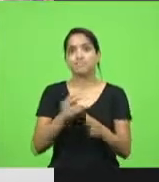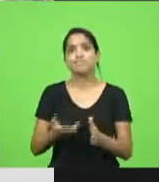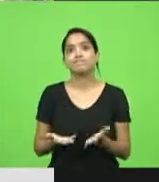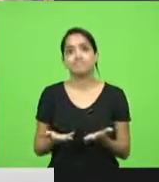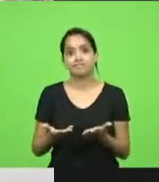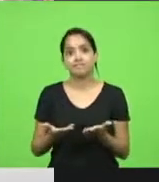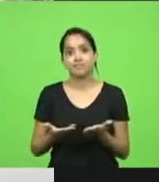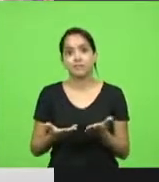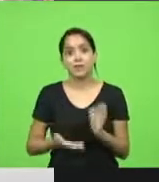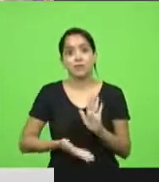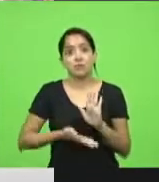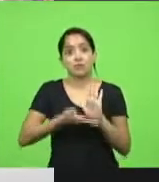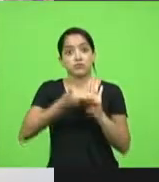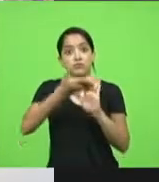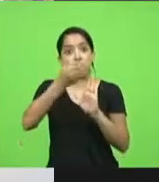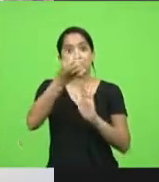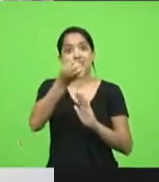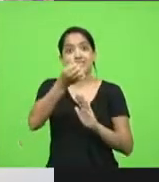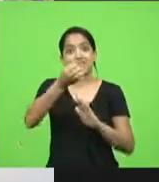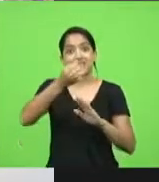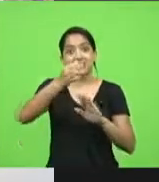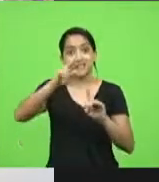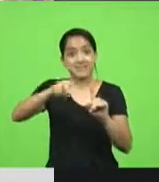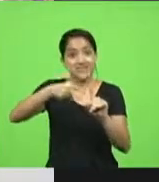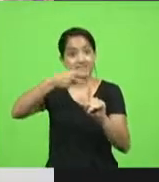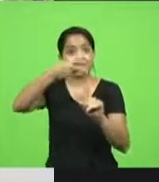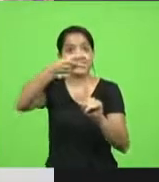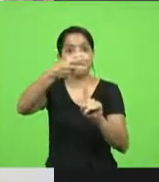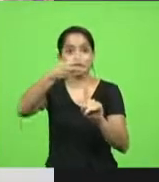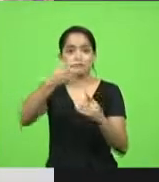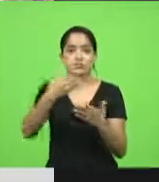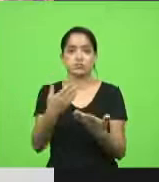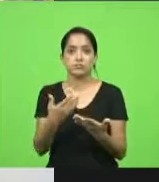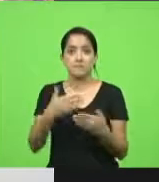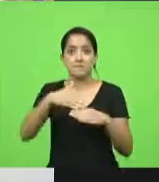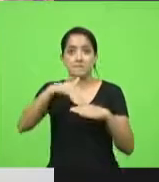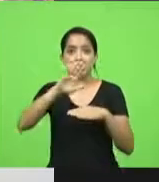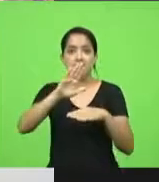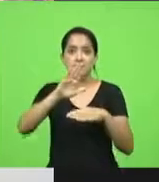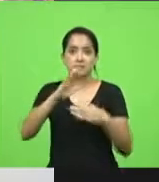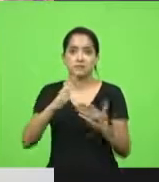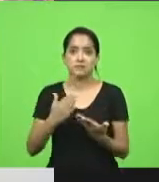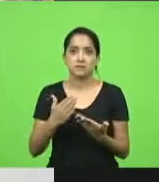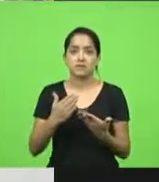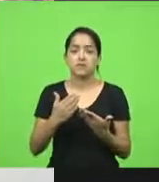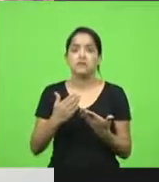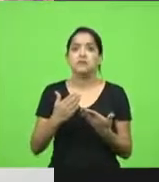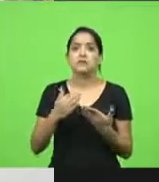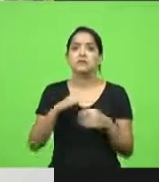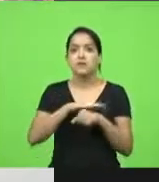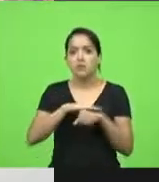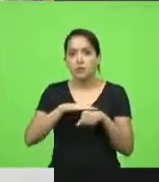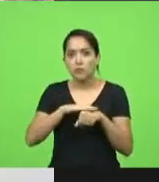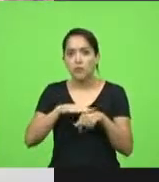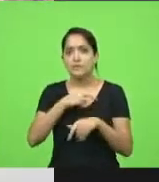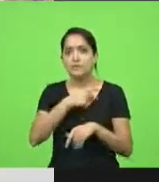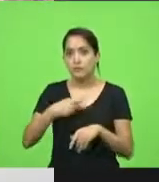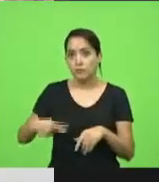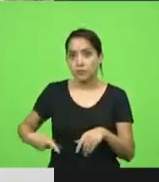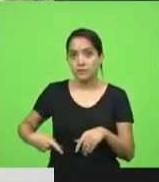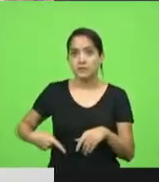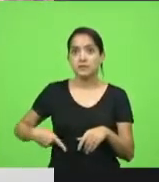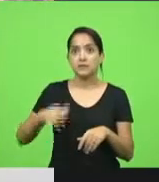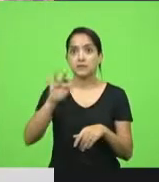menos seis vezes superiores. Ontem eu também estive em contato com o presidente da FAPESC, porque nós tentamos um caminho ainda